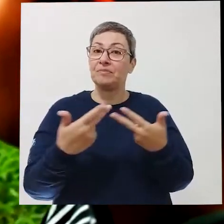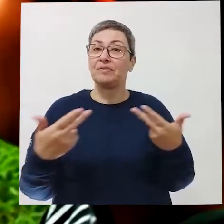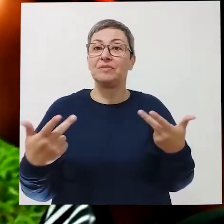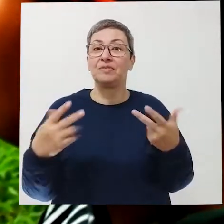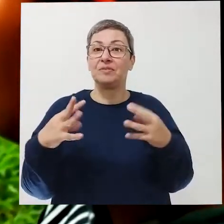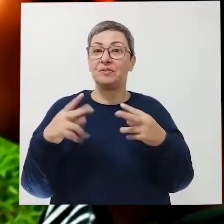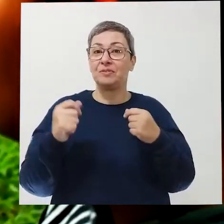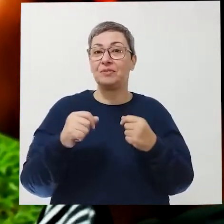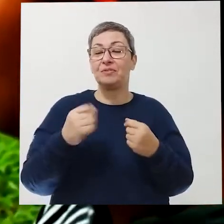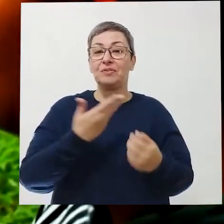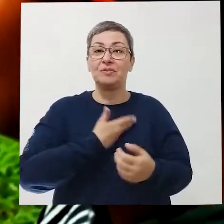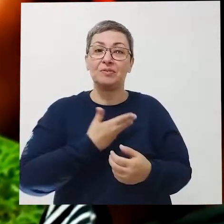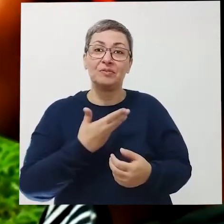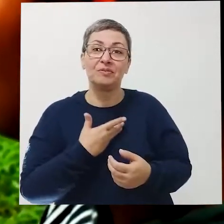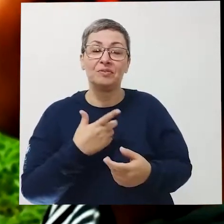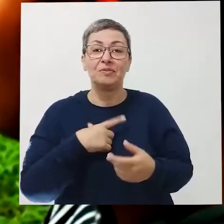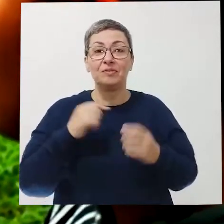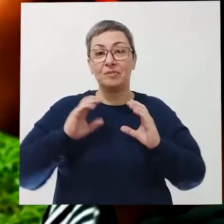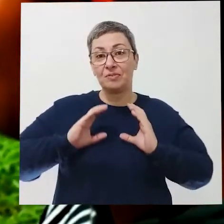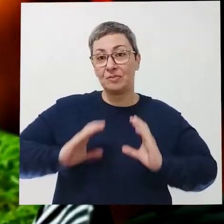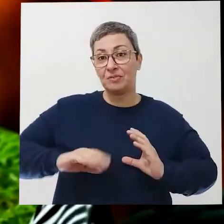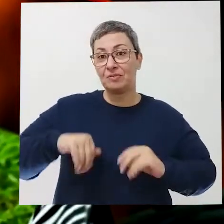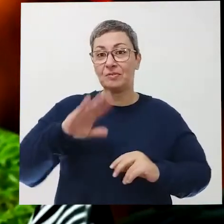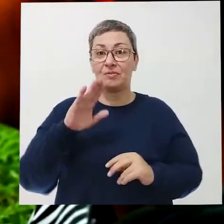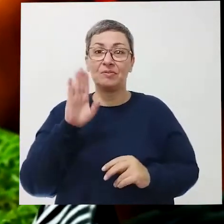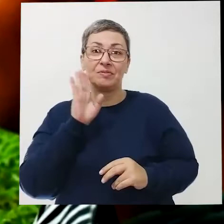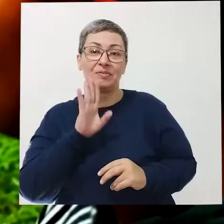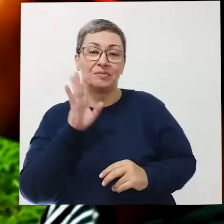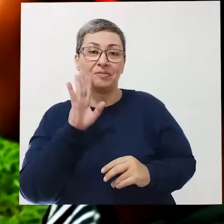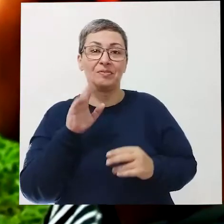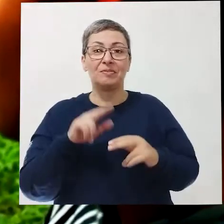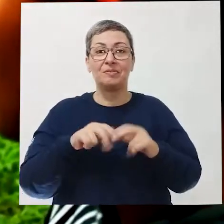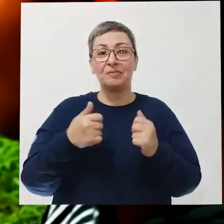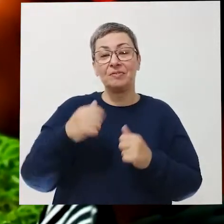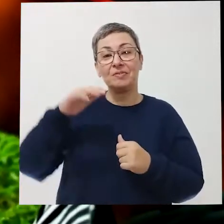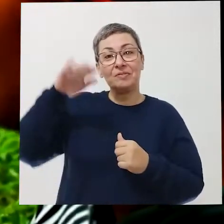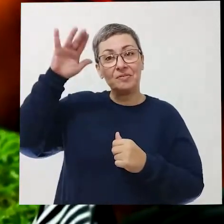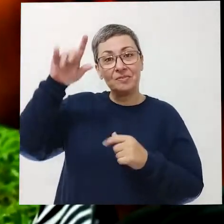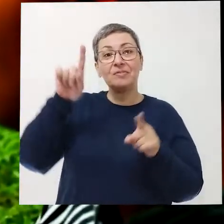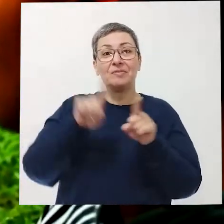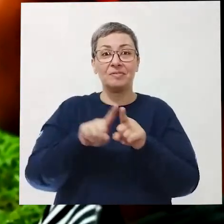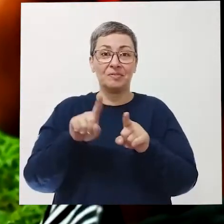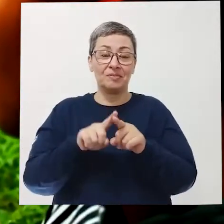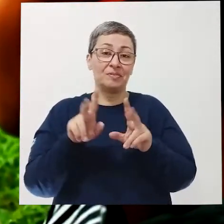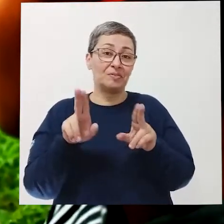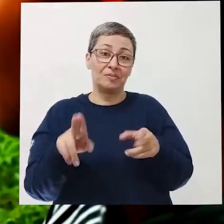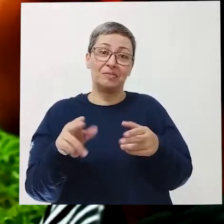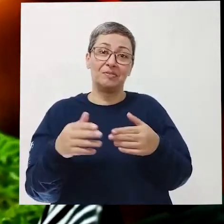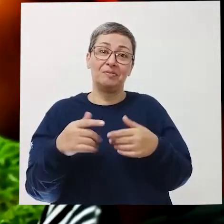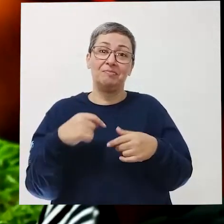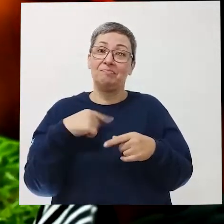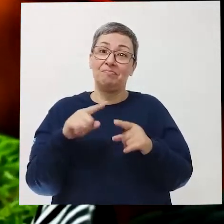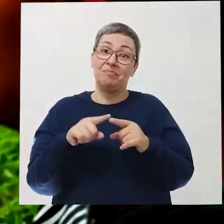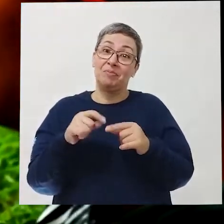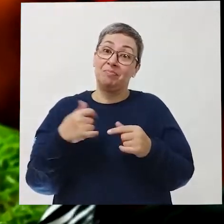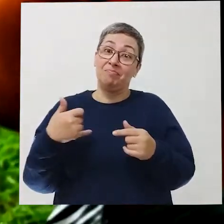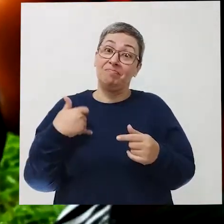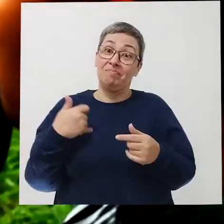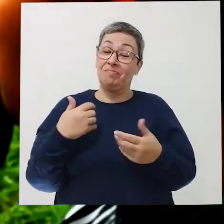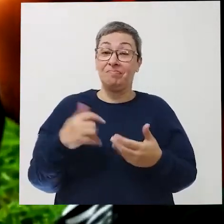isso, de amizade, de ter esse comportamento mais legal. Por isso que o adulto também tem que fazer isso depois que não é mais criança.